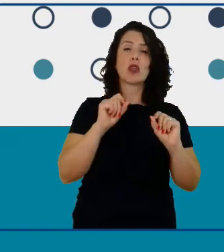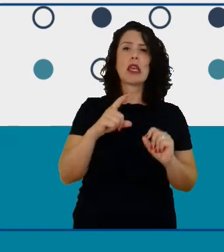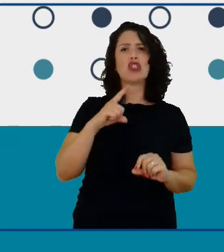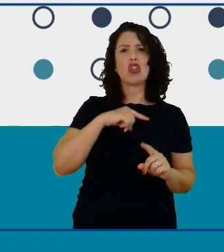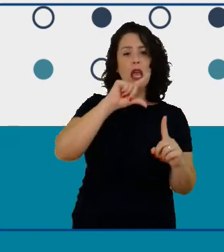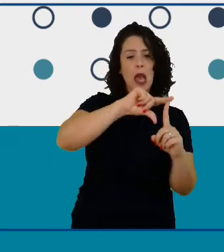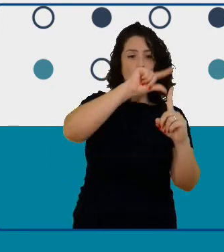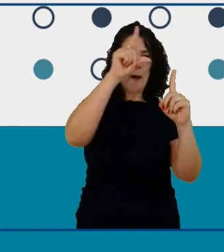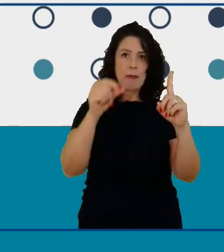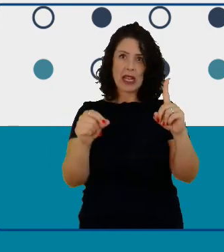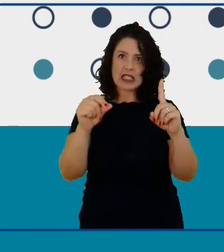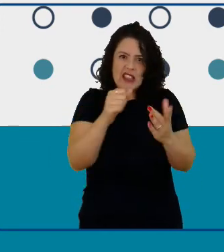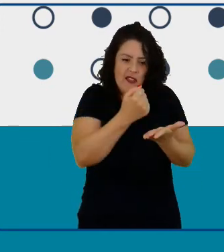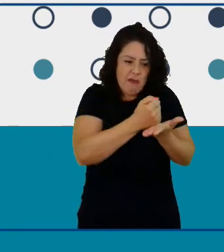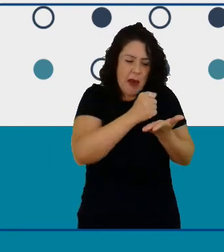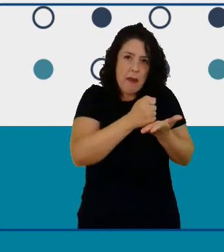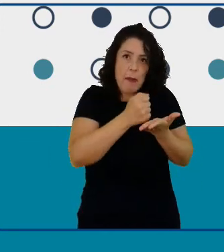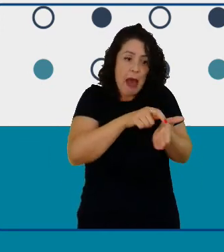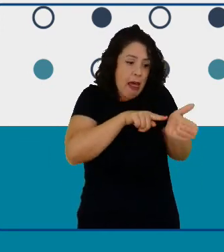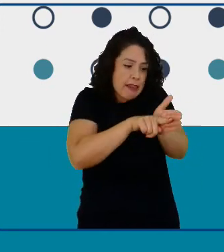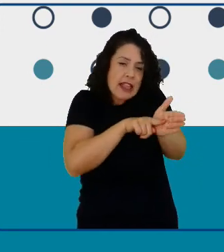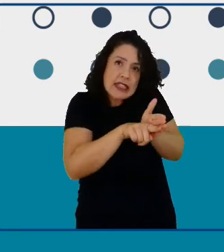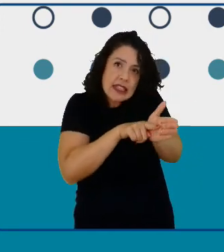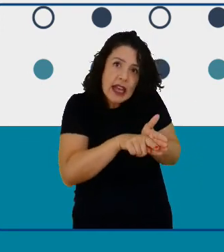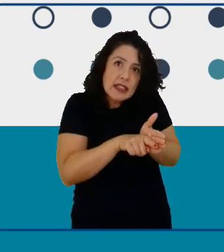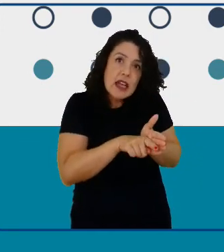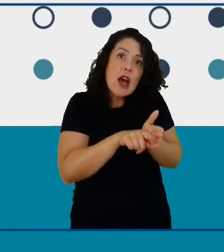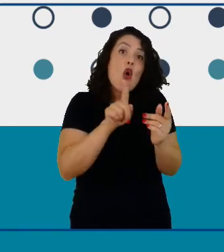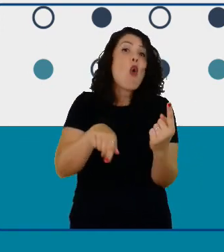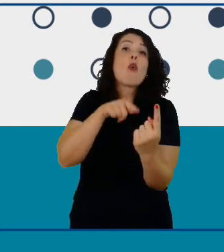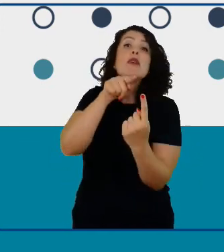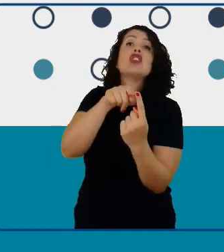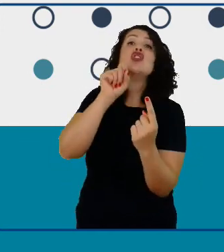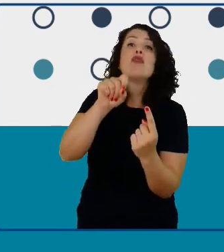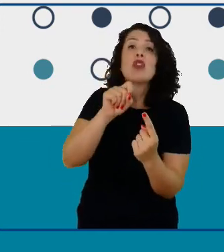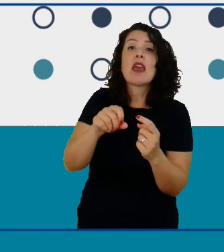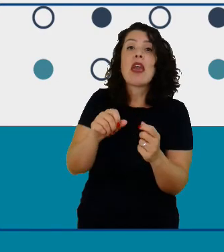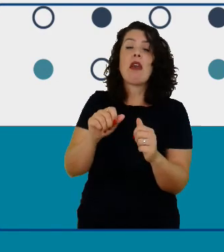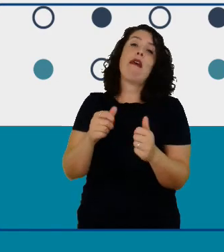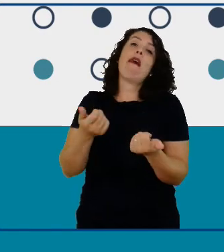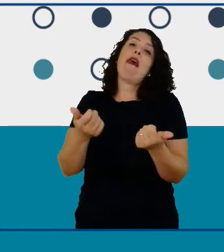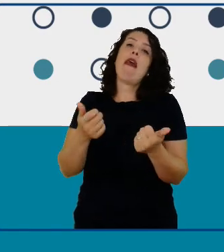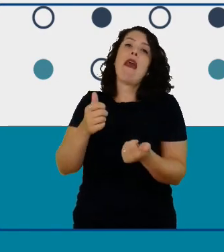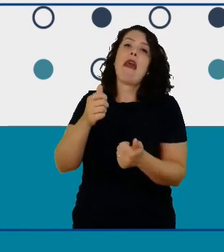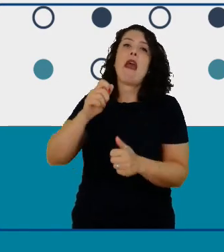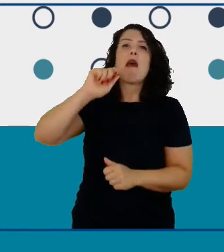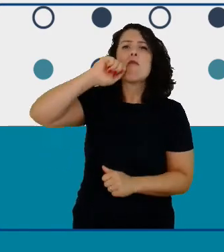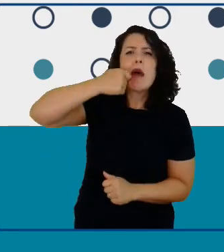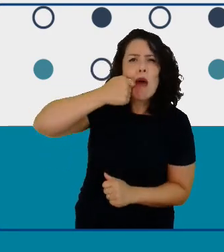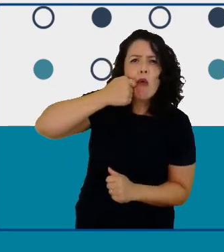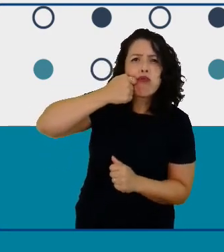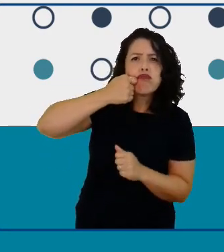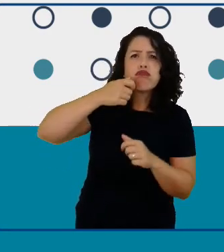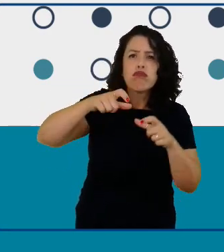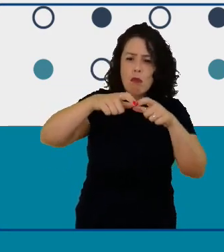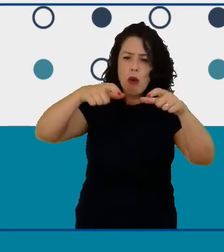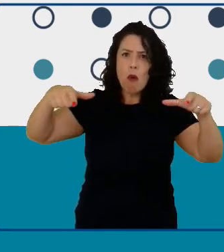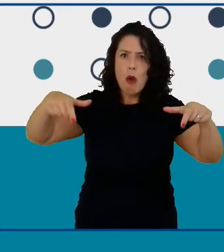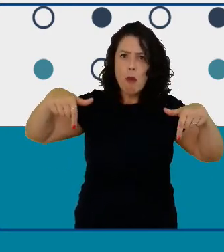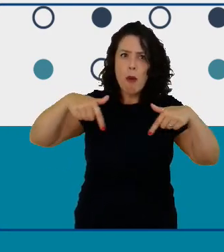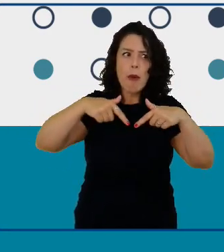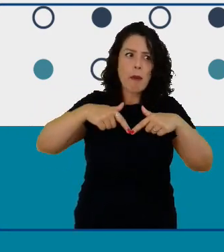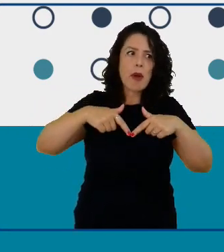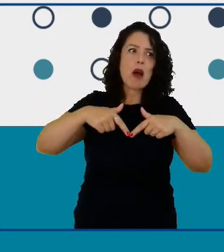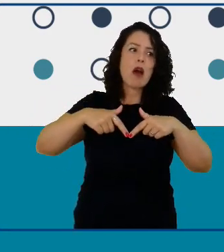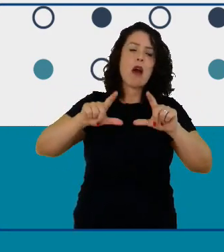evitar o crescimento de fungos no pão de forma porque os alunos perceberam que existia eles perdiam muitos pães de